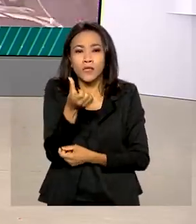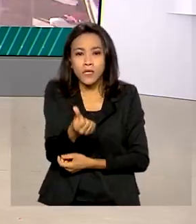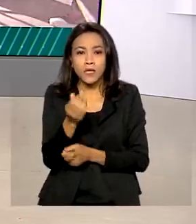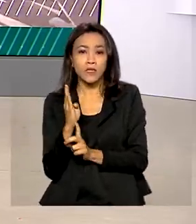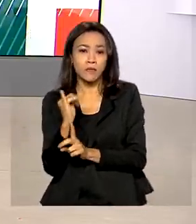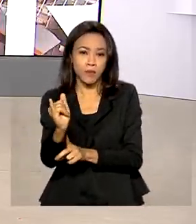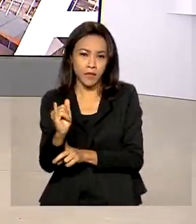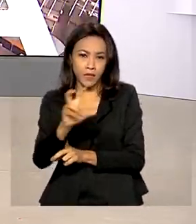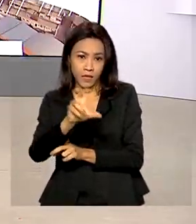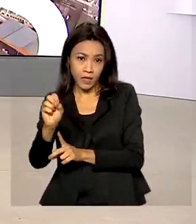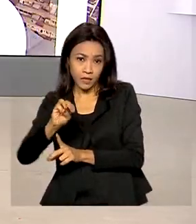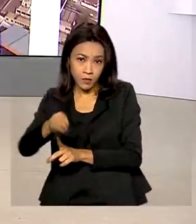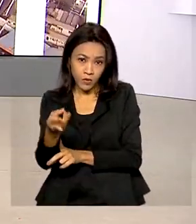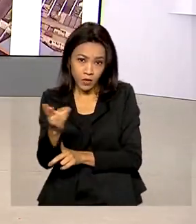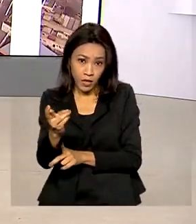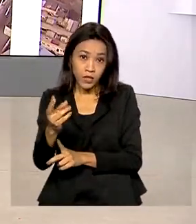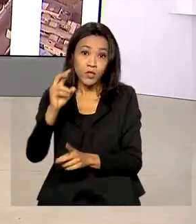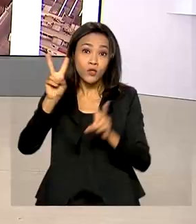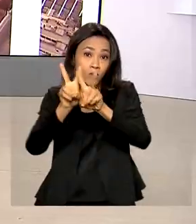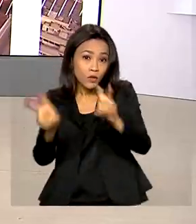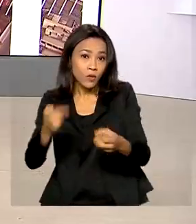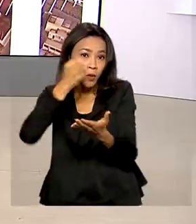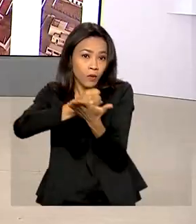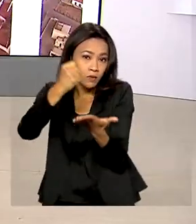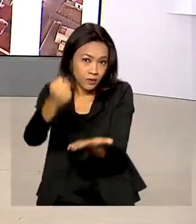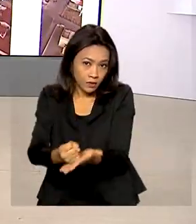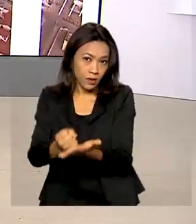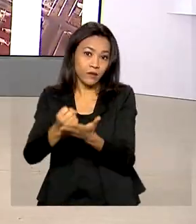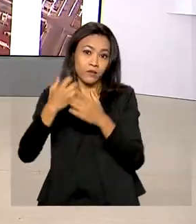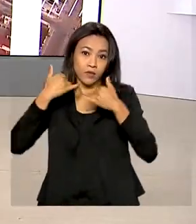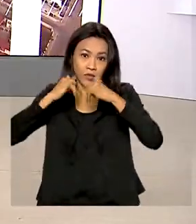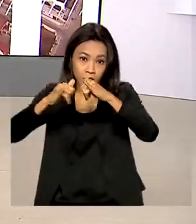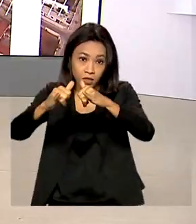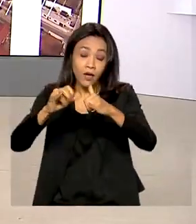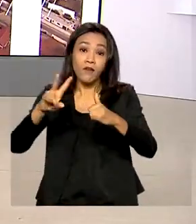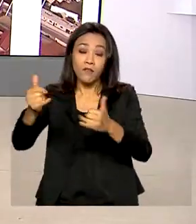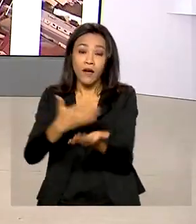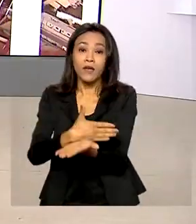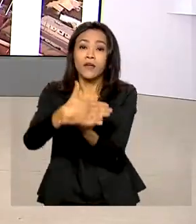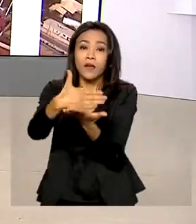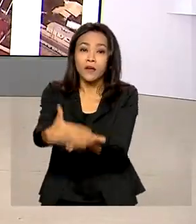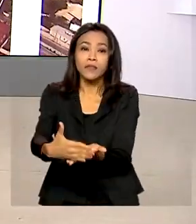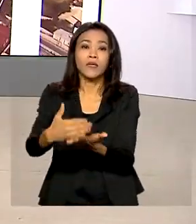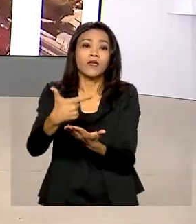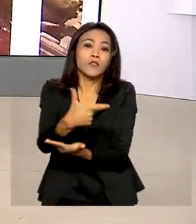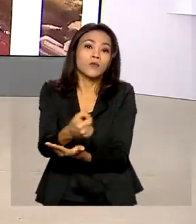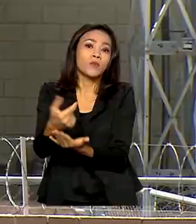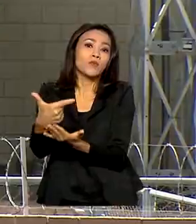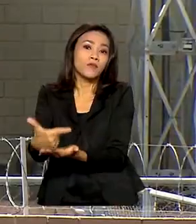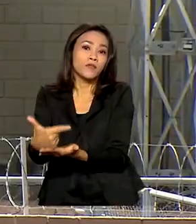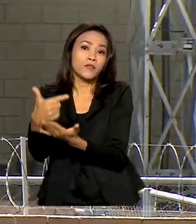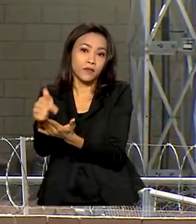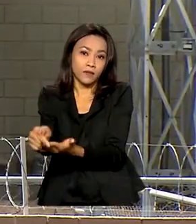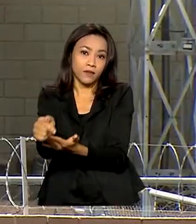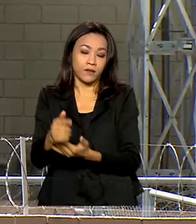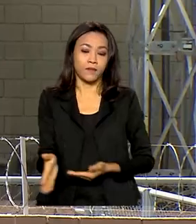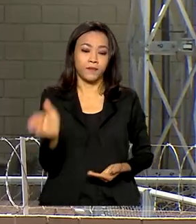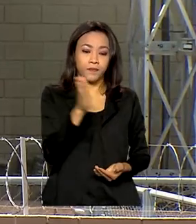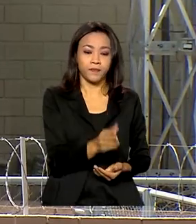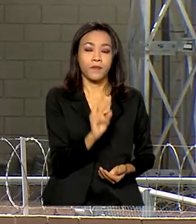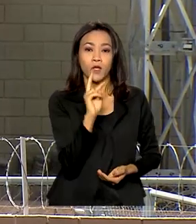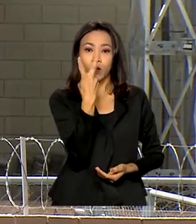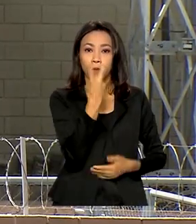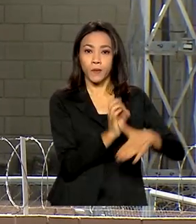de venda de energia. O suprimento vai estar disponível a partir de 2027. Duas